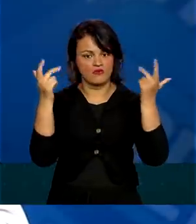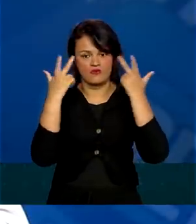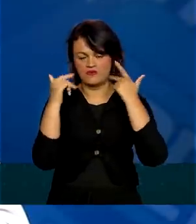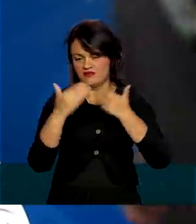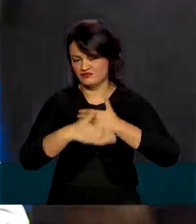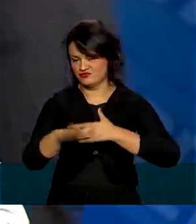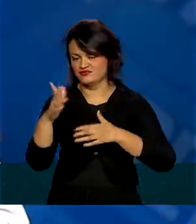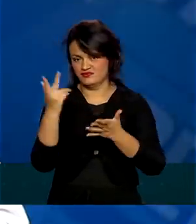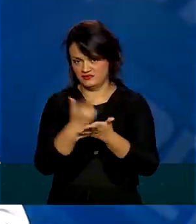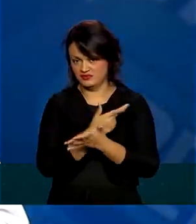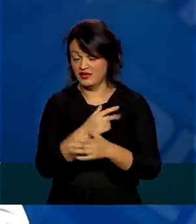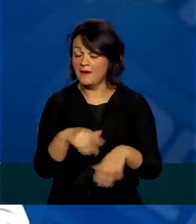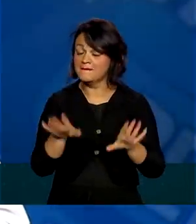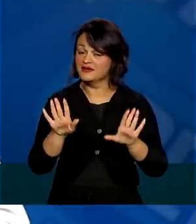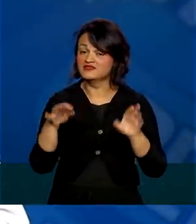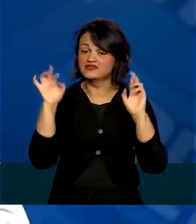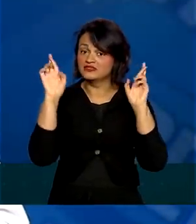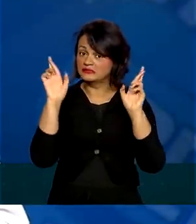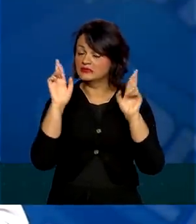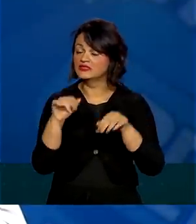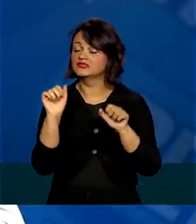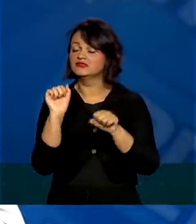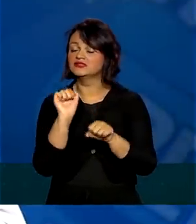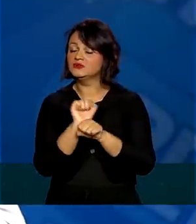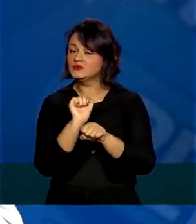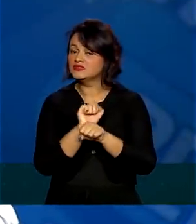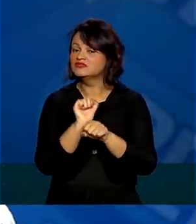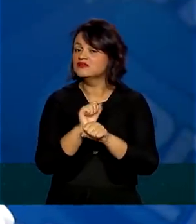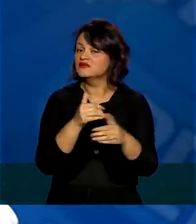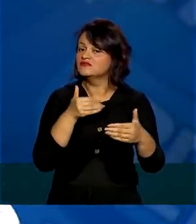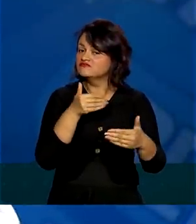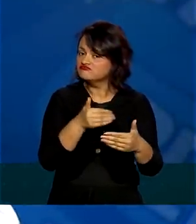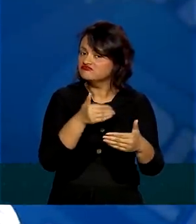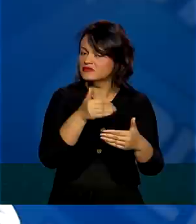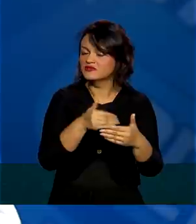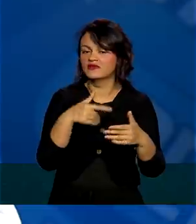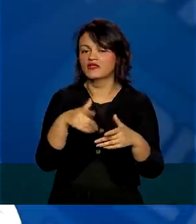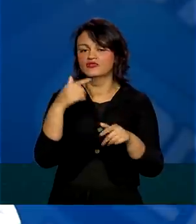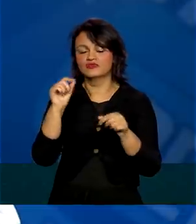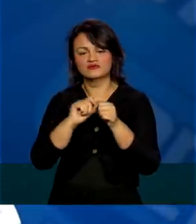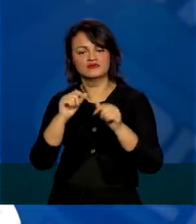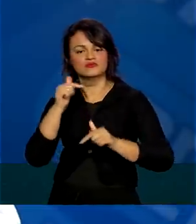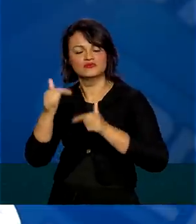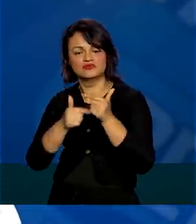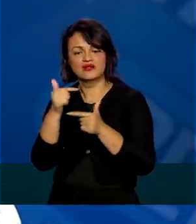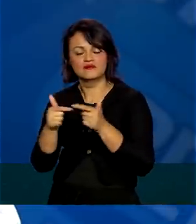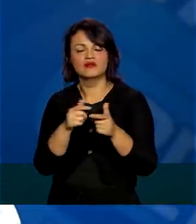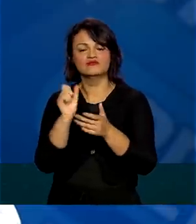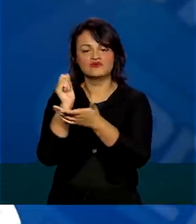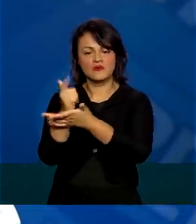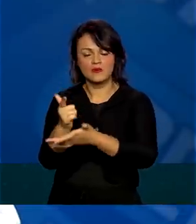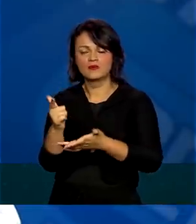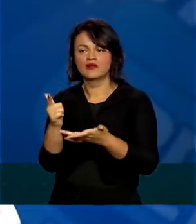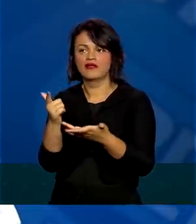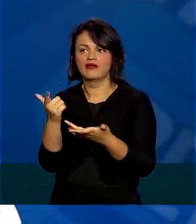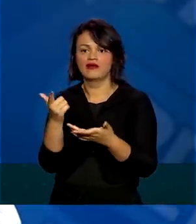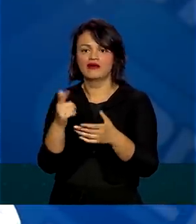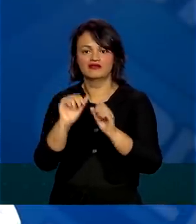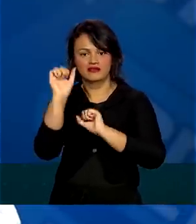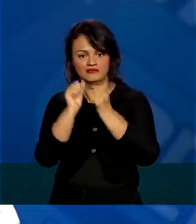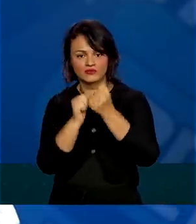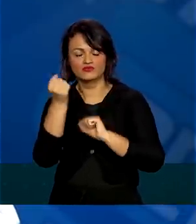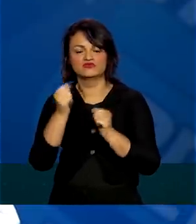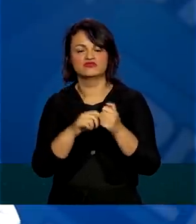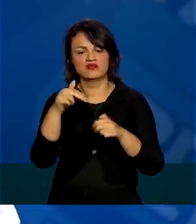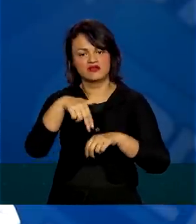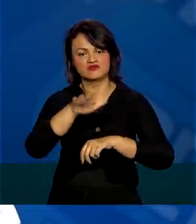vai acontecer. Esperamos que o sistema possa ir chegando. A gente fez a operação de compra da indústria